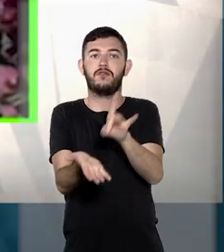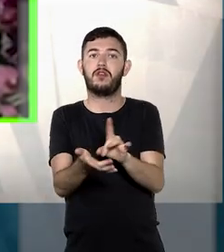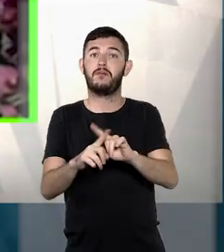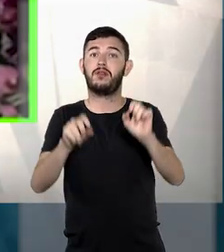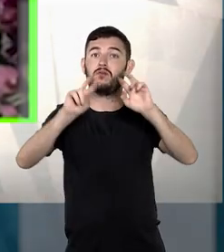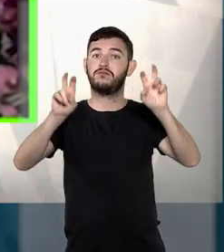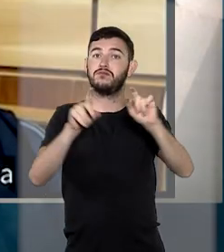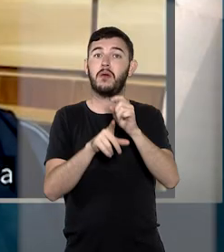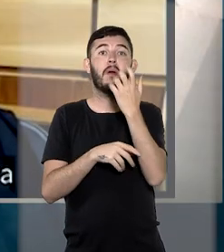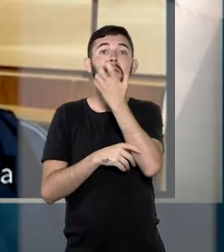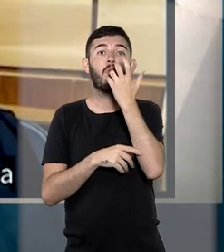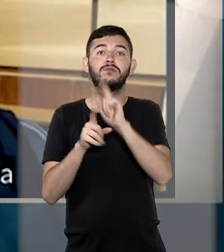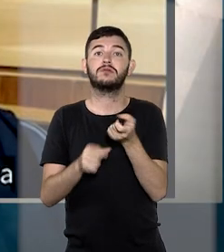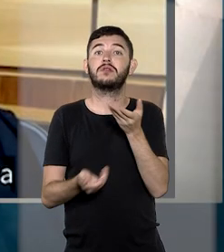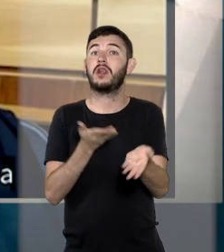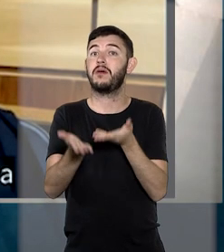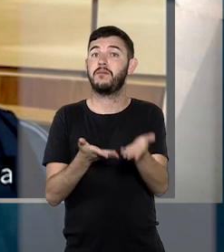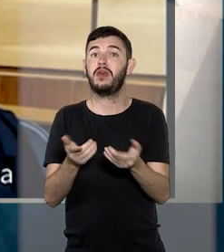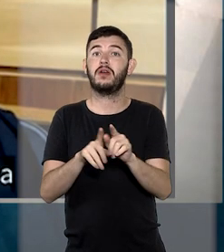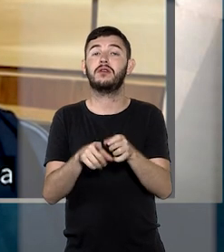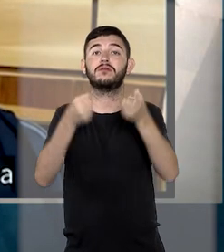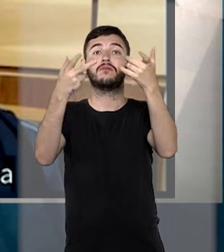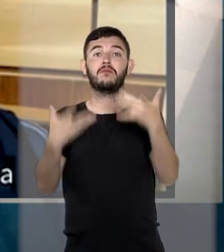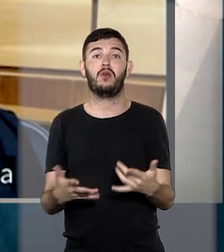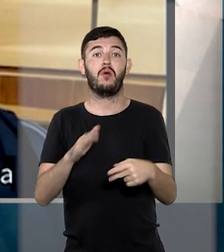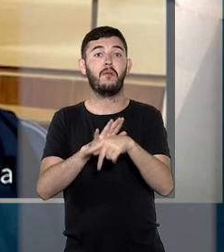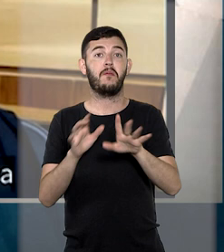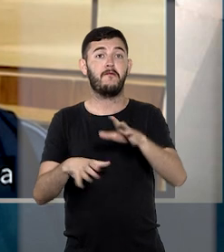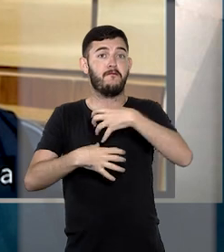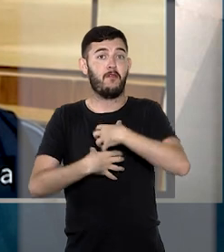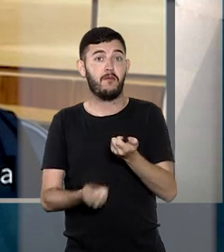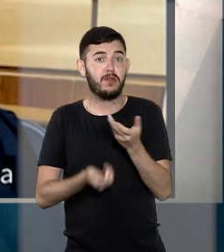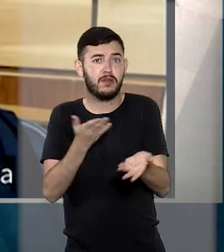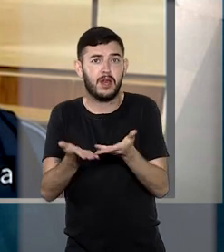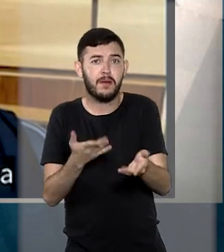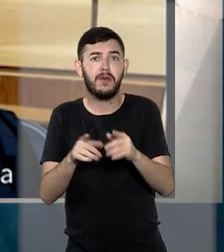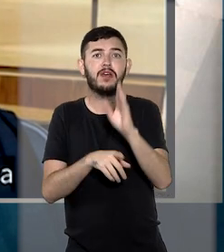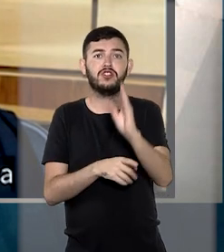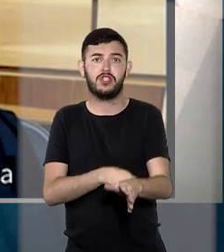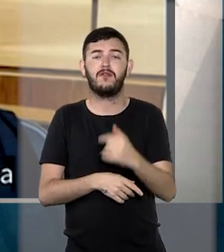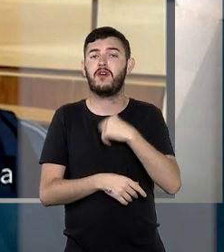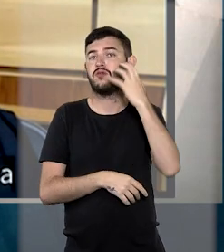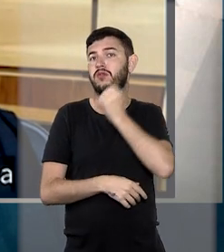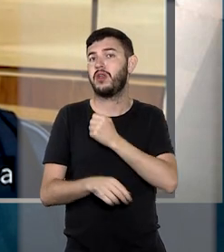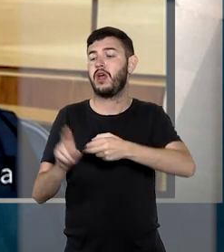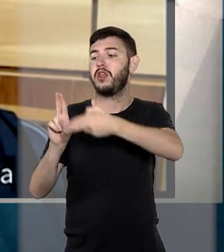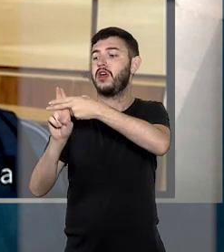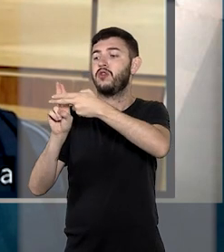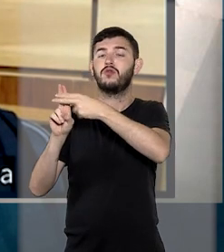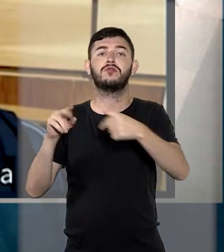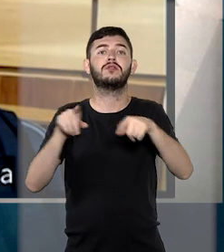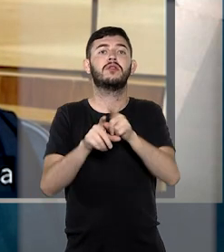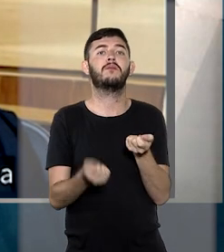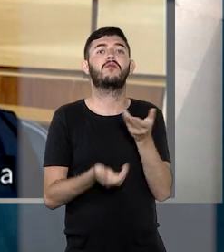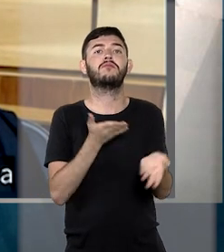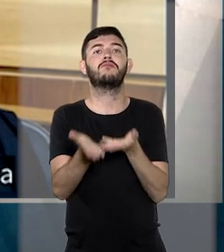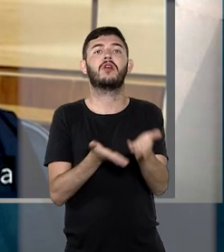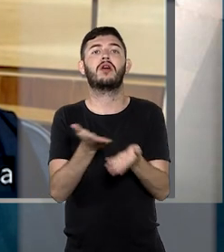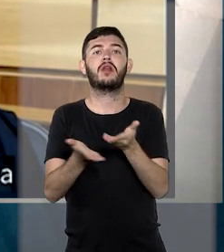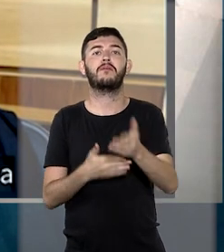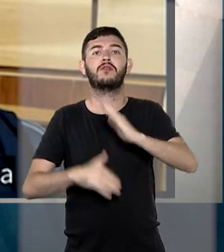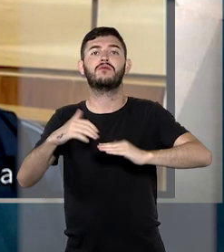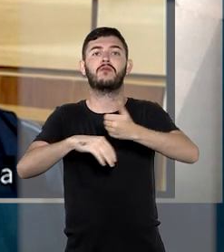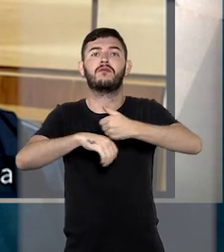autismo. Em relação à musicoterapia, a ministra apontou que essa modalidade terapêutica foi incluída no SUS, passando a